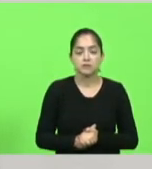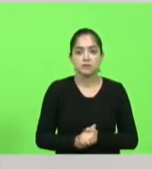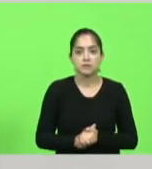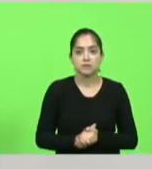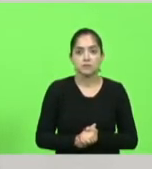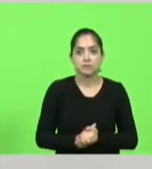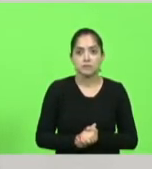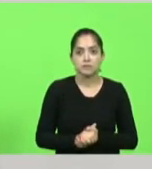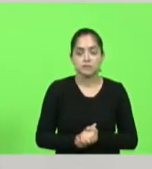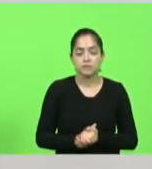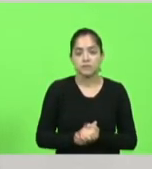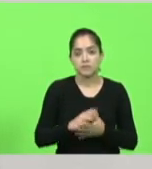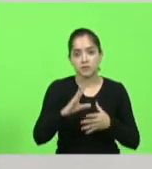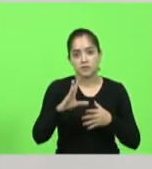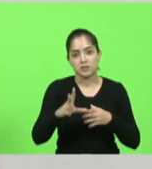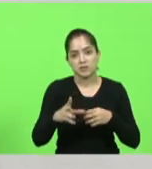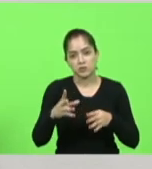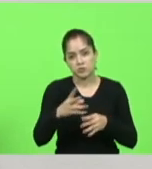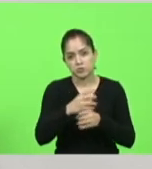que somam aí